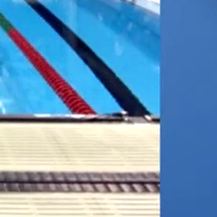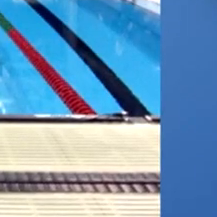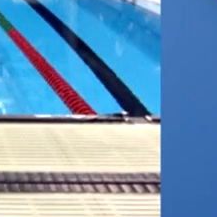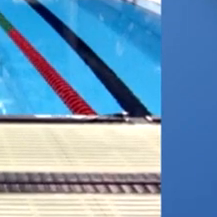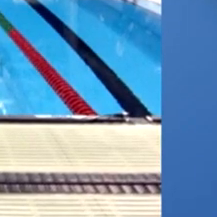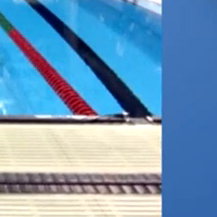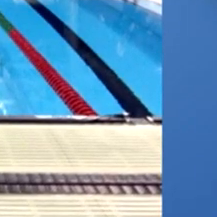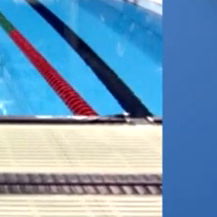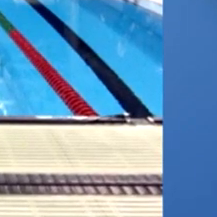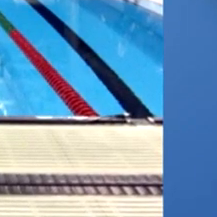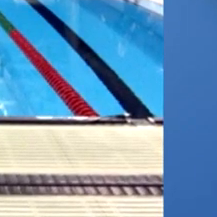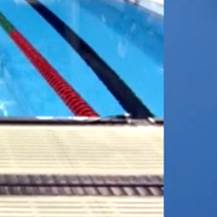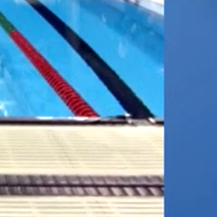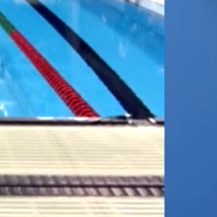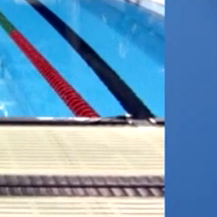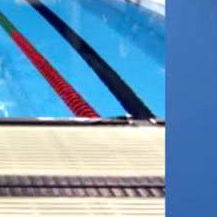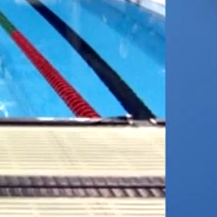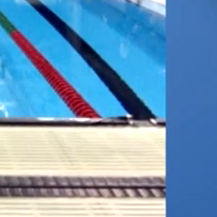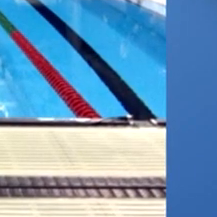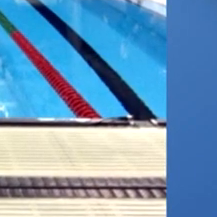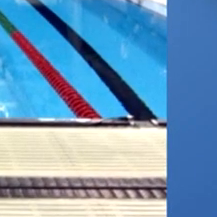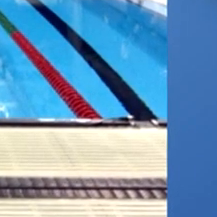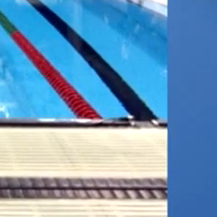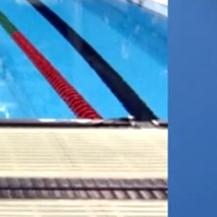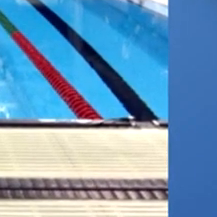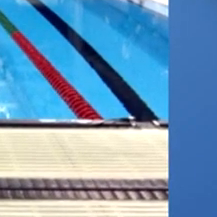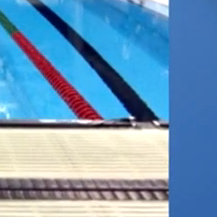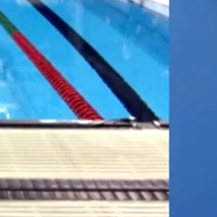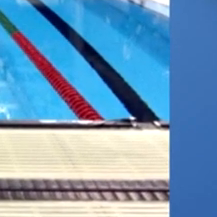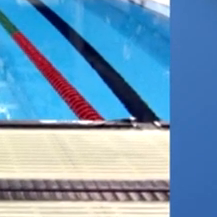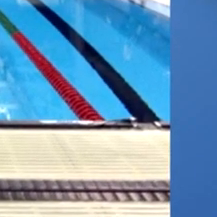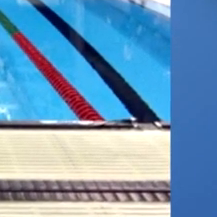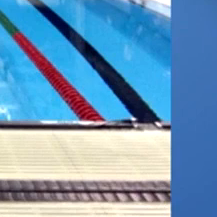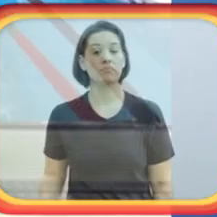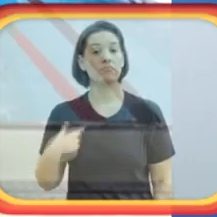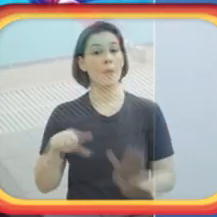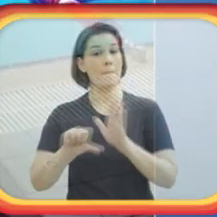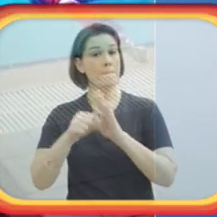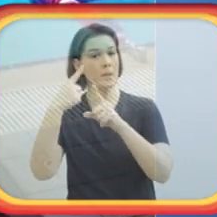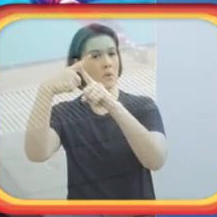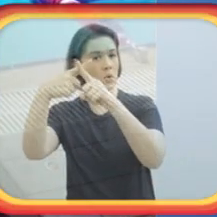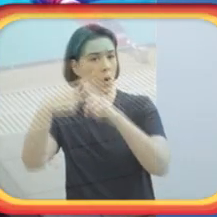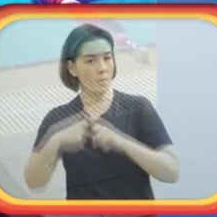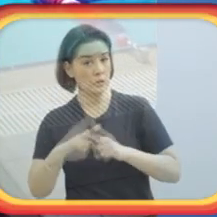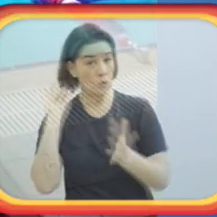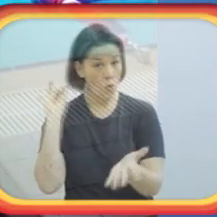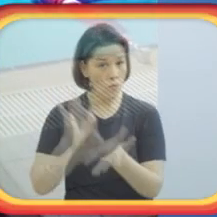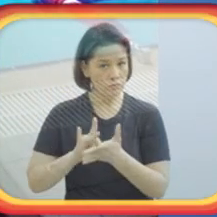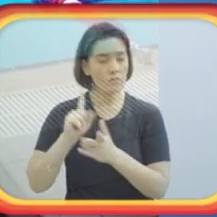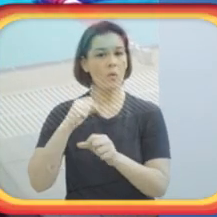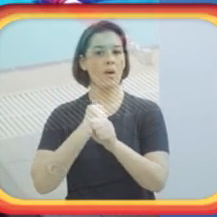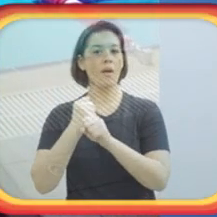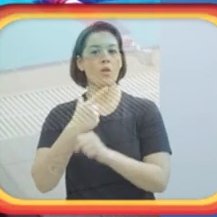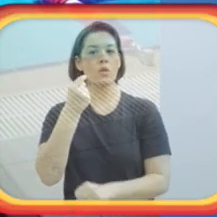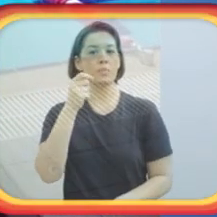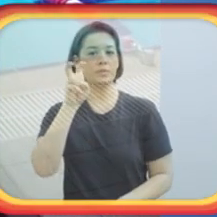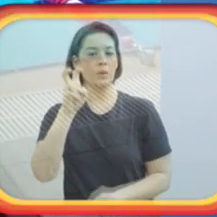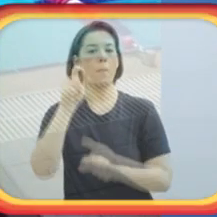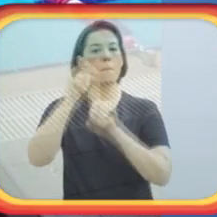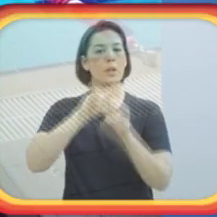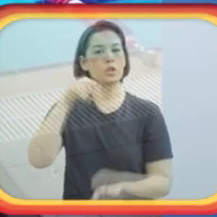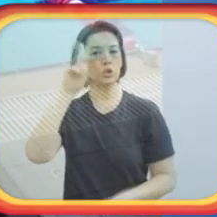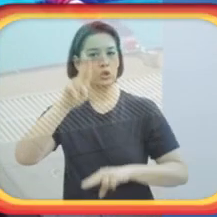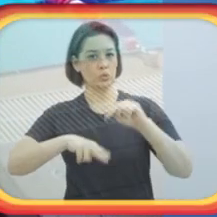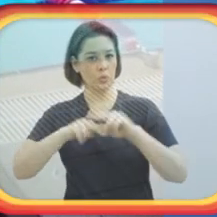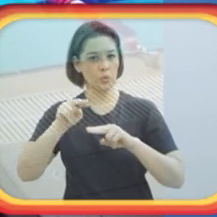Foto. Daniel em pé com prótese na perna direita à frente da raia de uma piscina olímpica. Minha primeira competição oficial foi em junho de 2005,